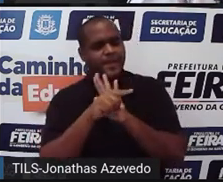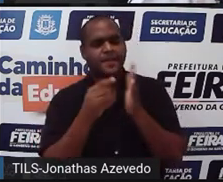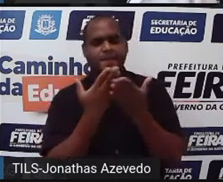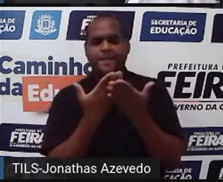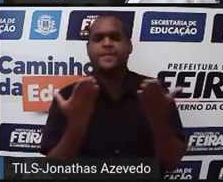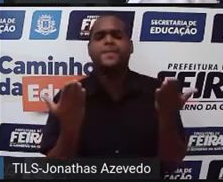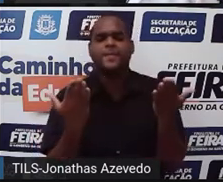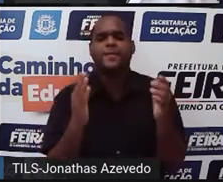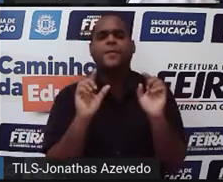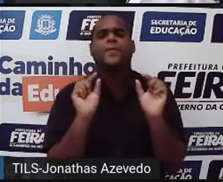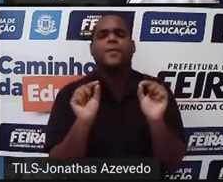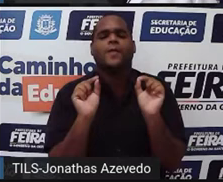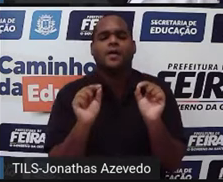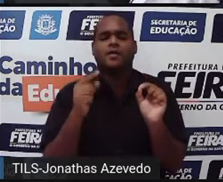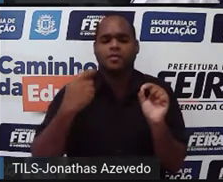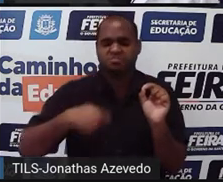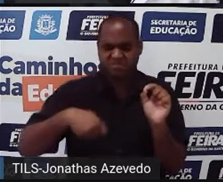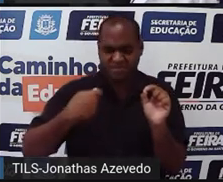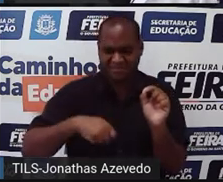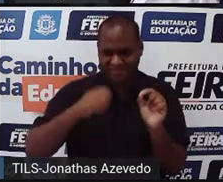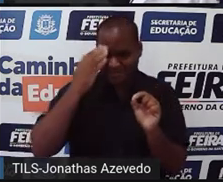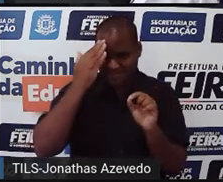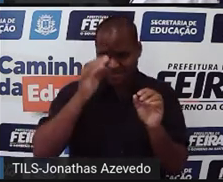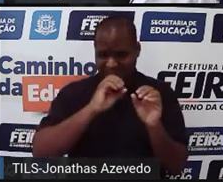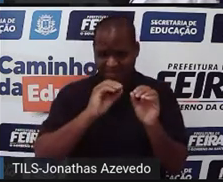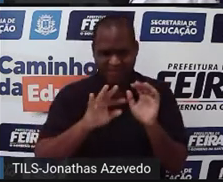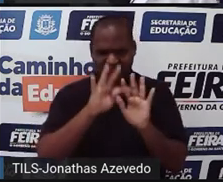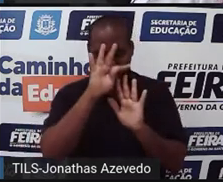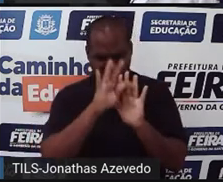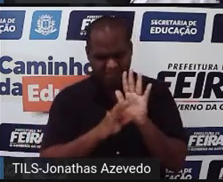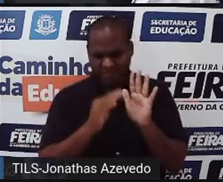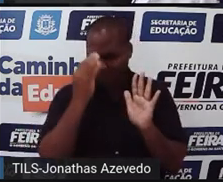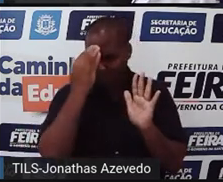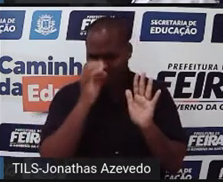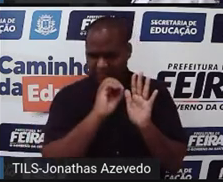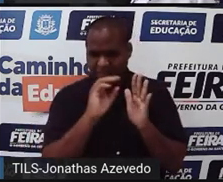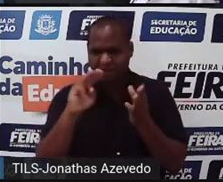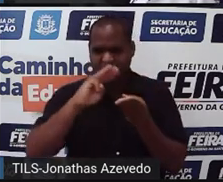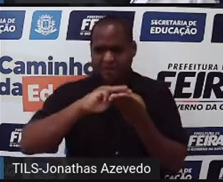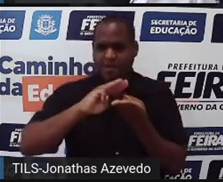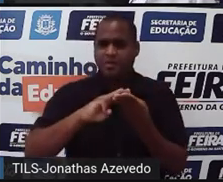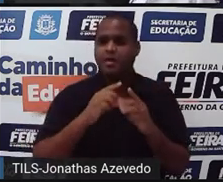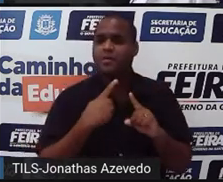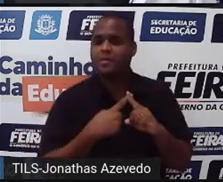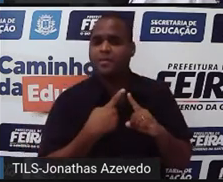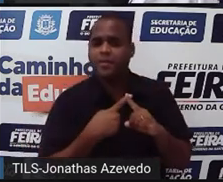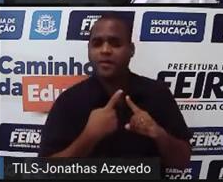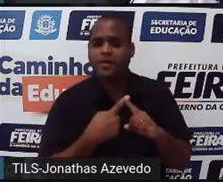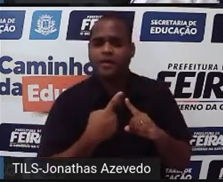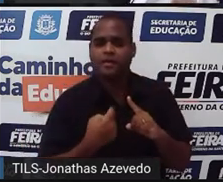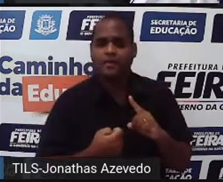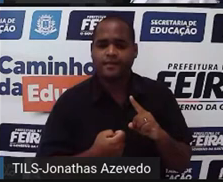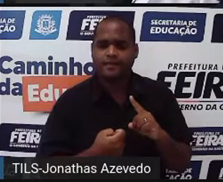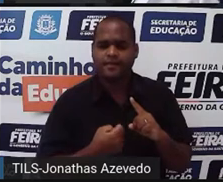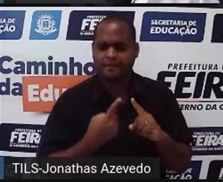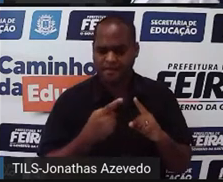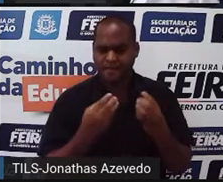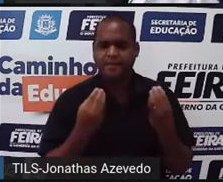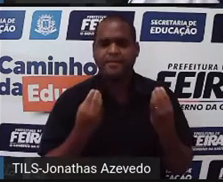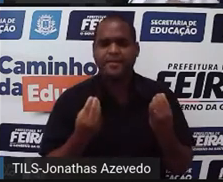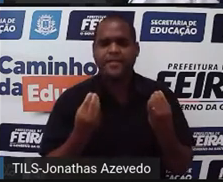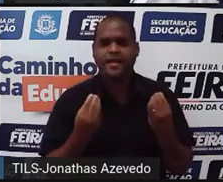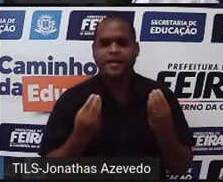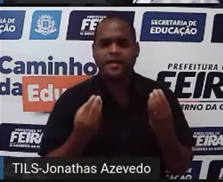E para que precisamos da interpretação em matemática? Para que a gente precisa